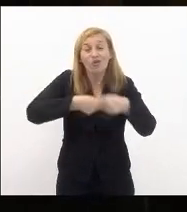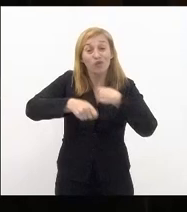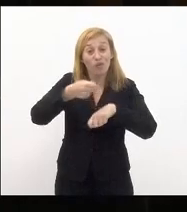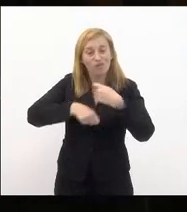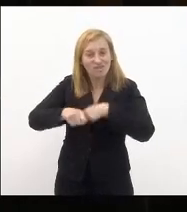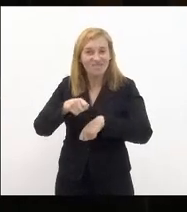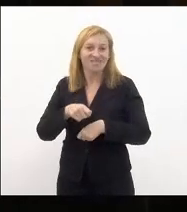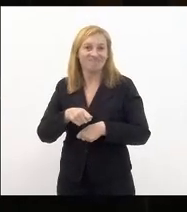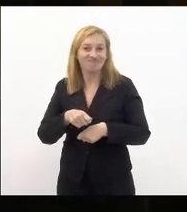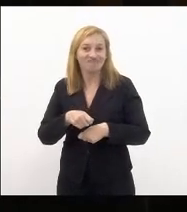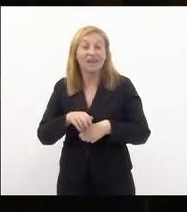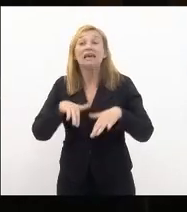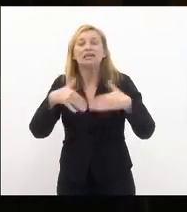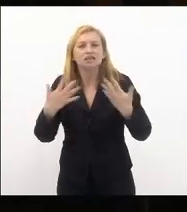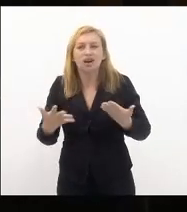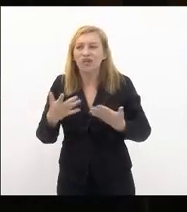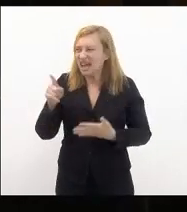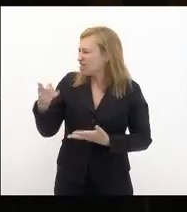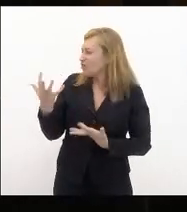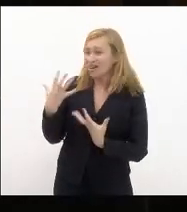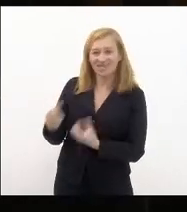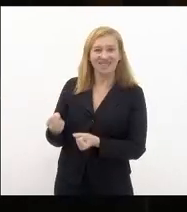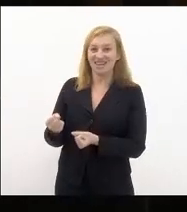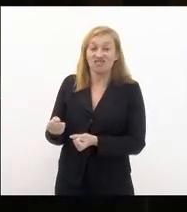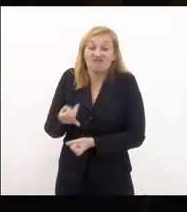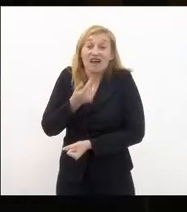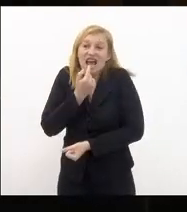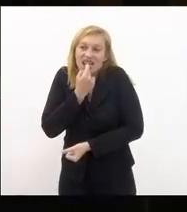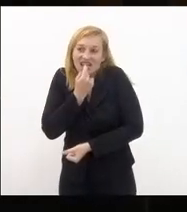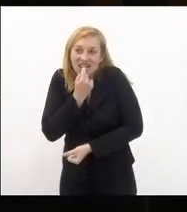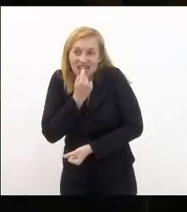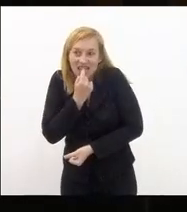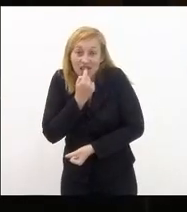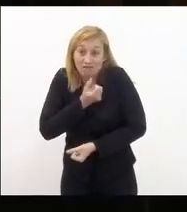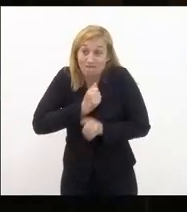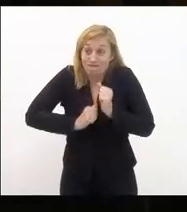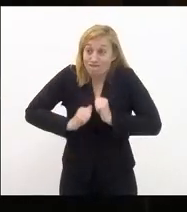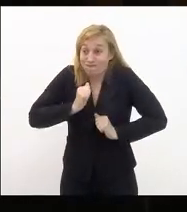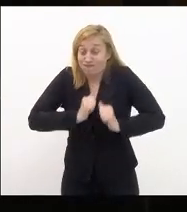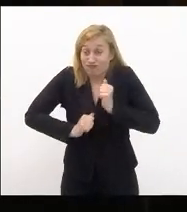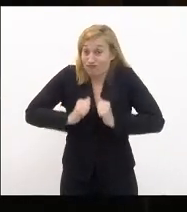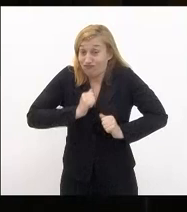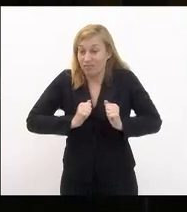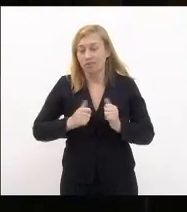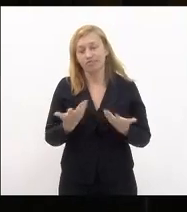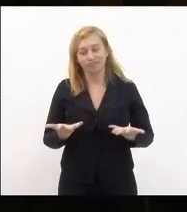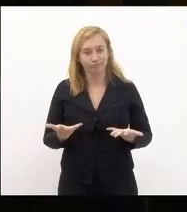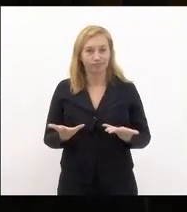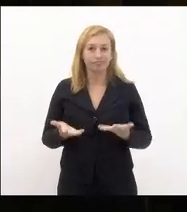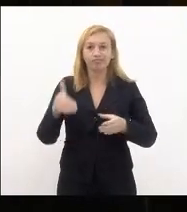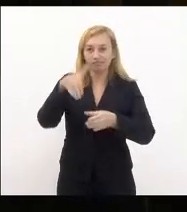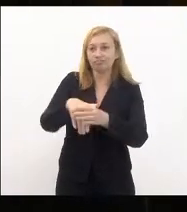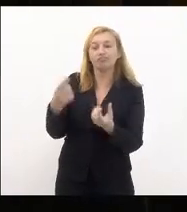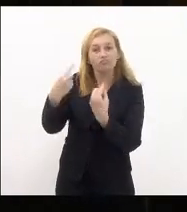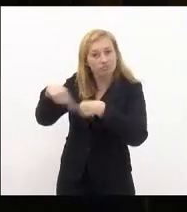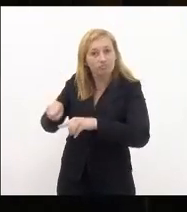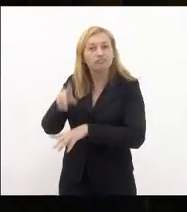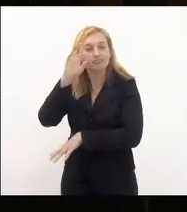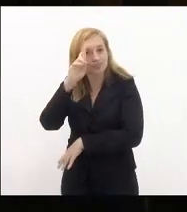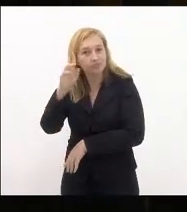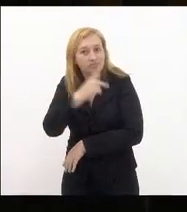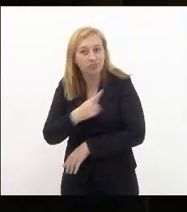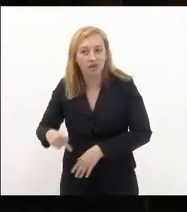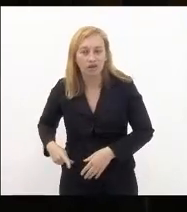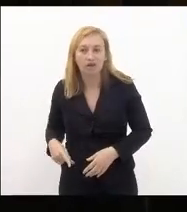fluminense então eles não se conformam são invejosos são odientos eles votaram contra a senhora presidente